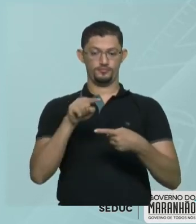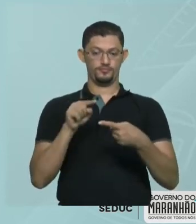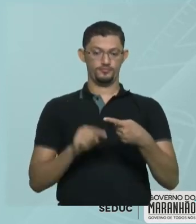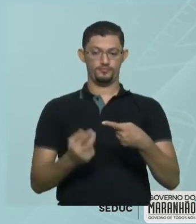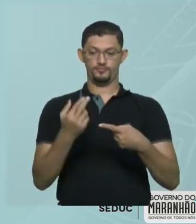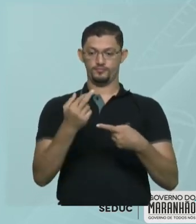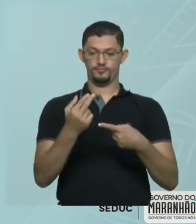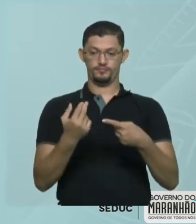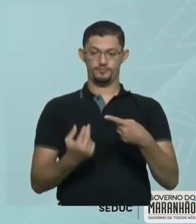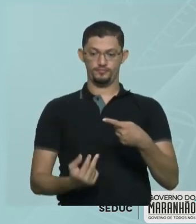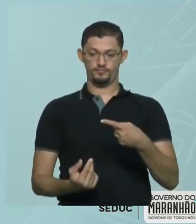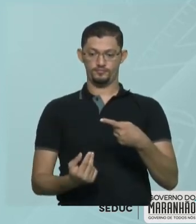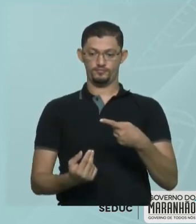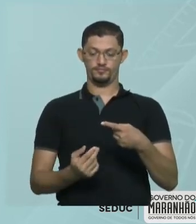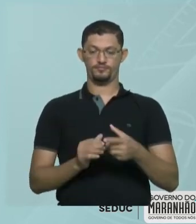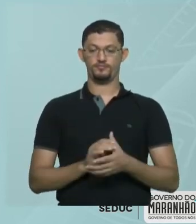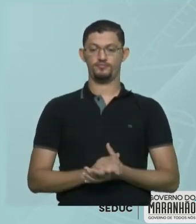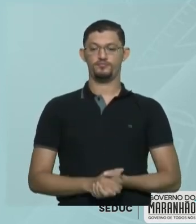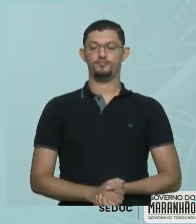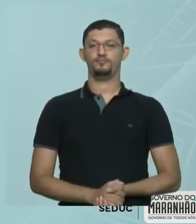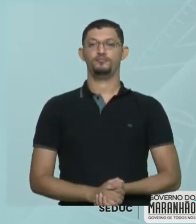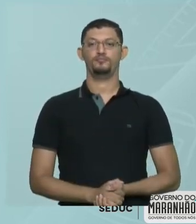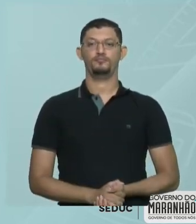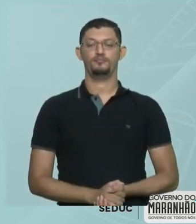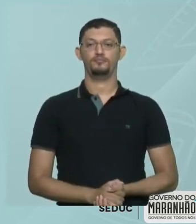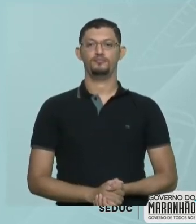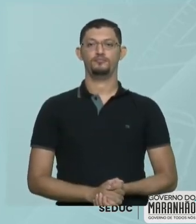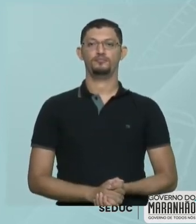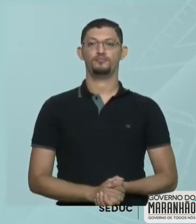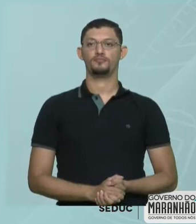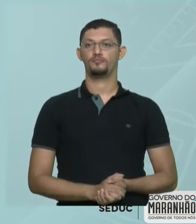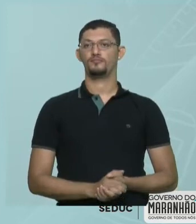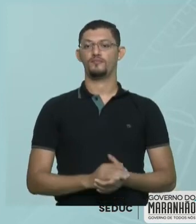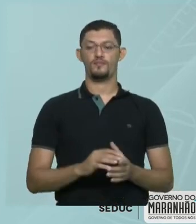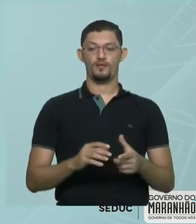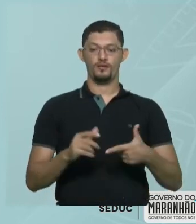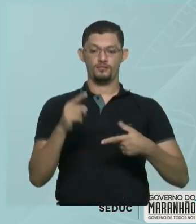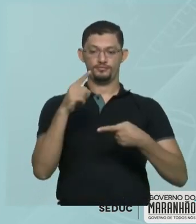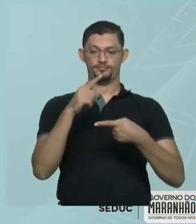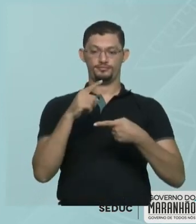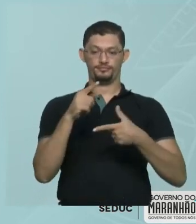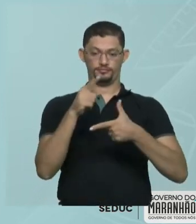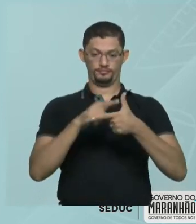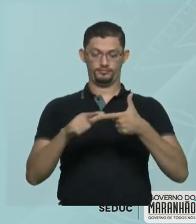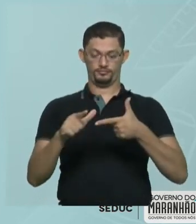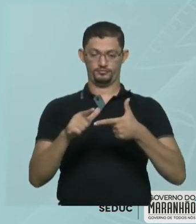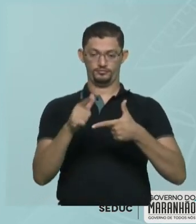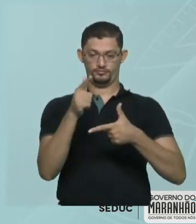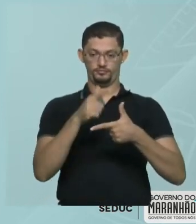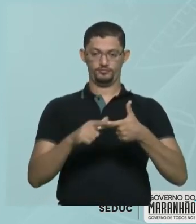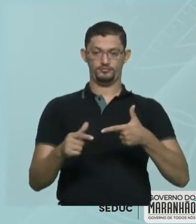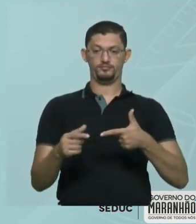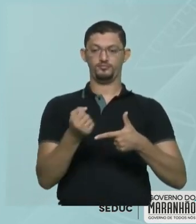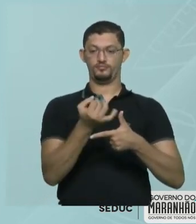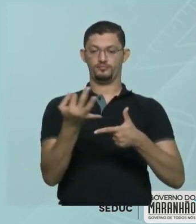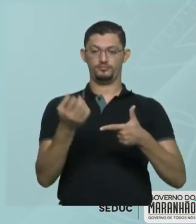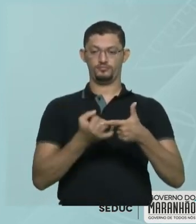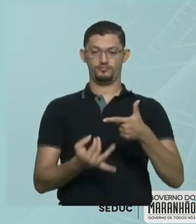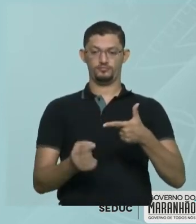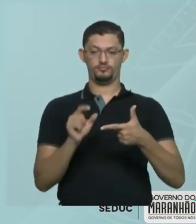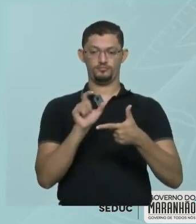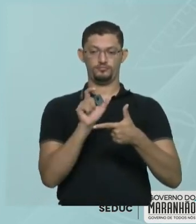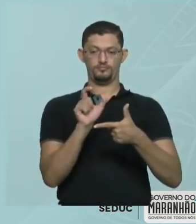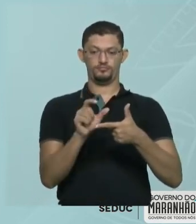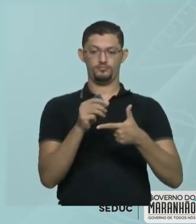deu tem numericamente o mesmo valor da massa molar. Então, dividir a massa, que é 36 gramas, pela massa